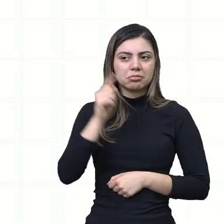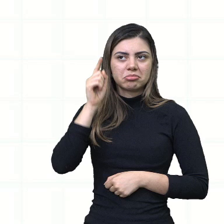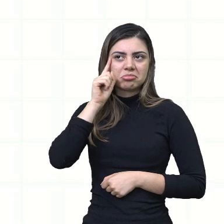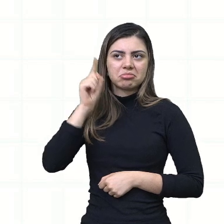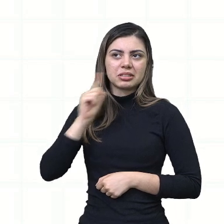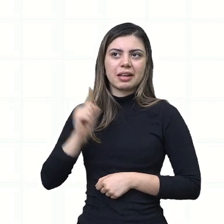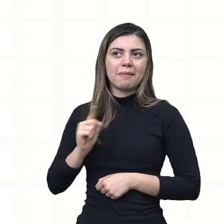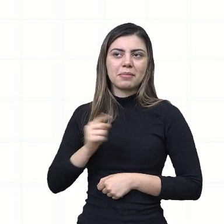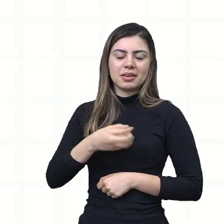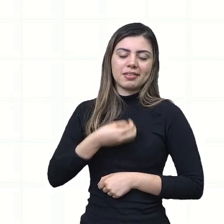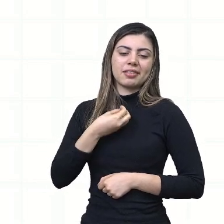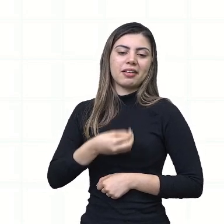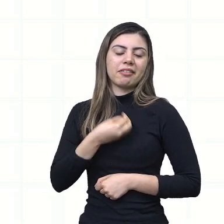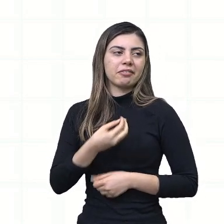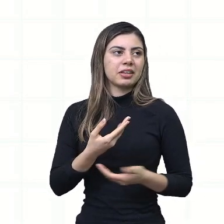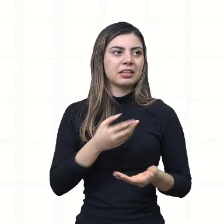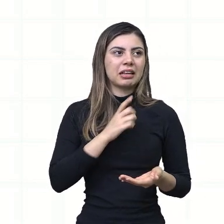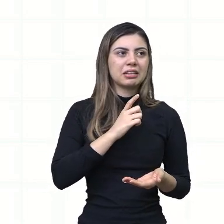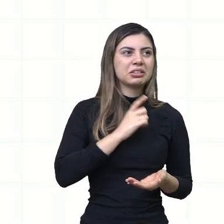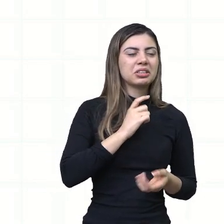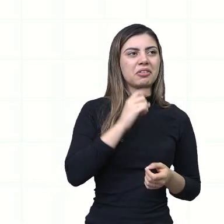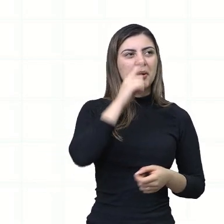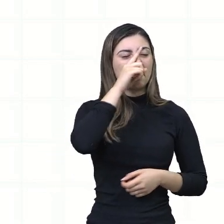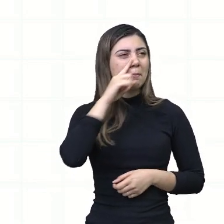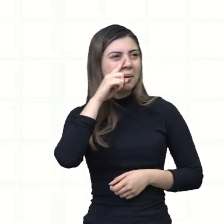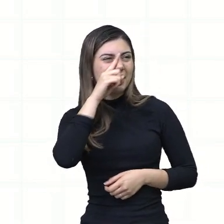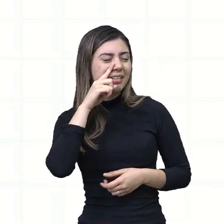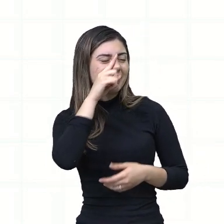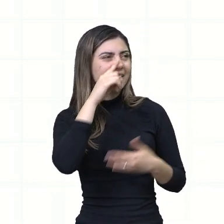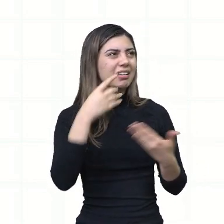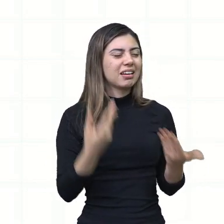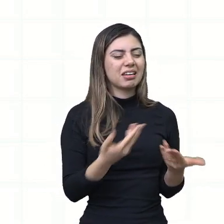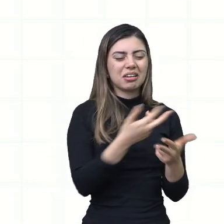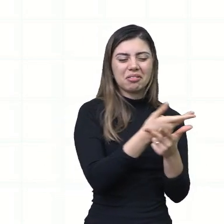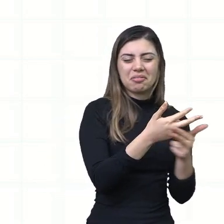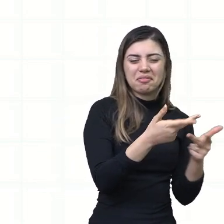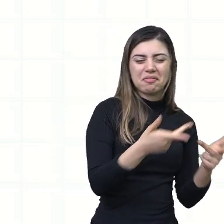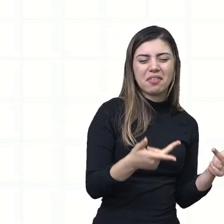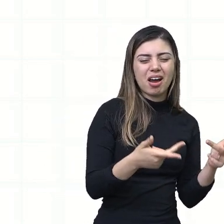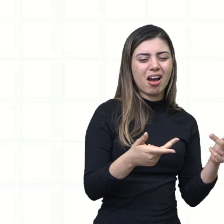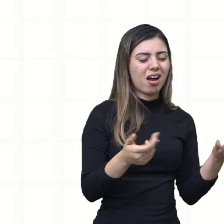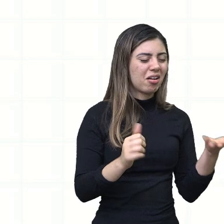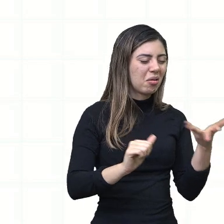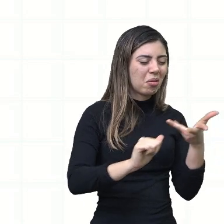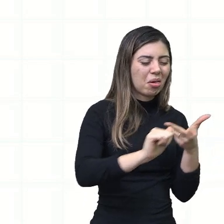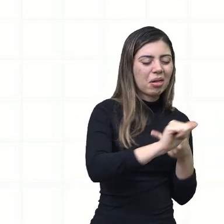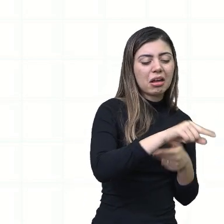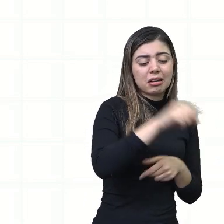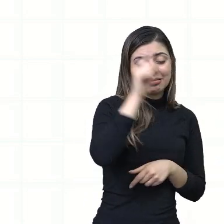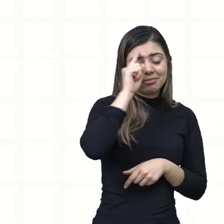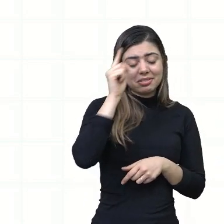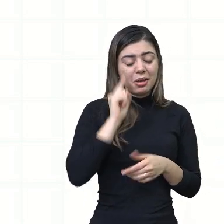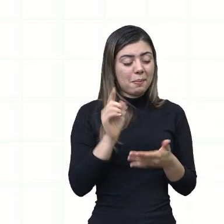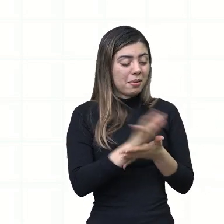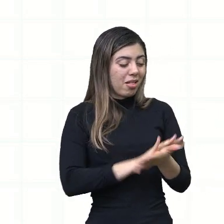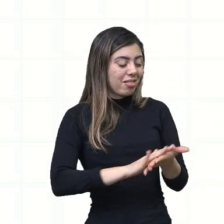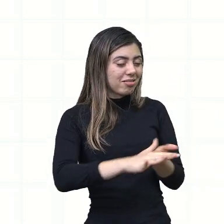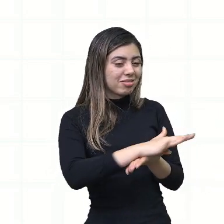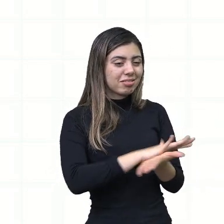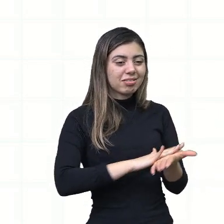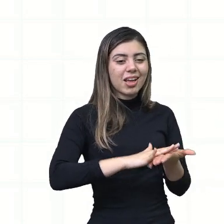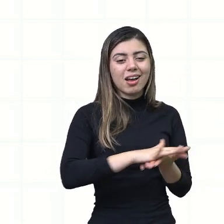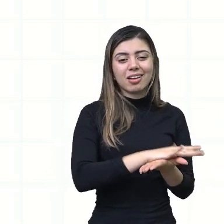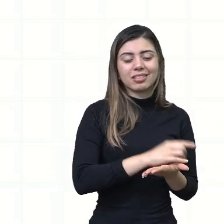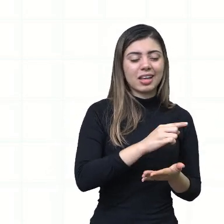vícios ou de perigos. Sem nada saber de nada, com a sua trança